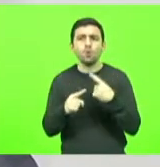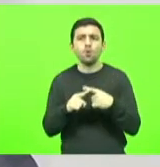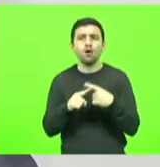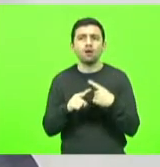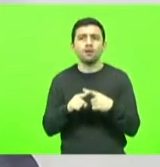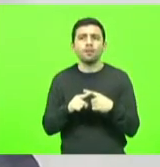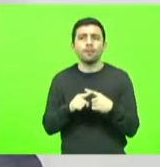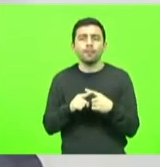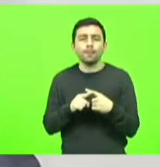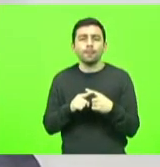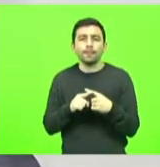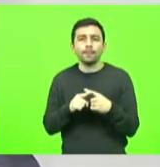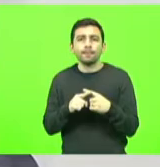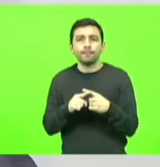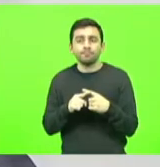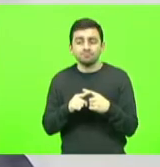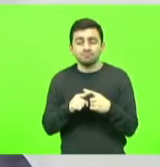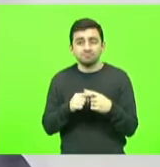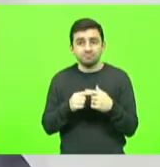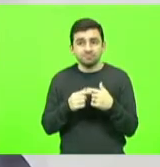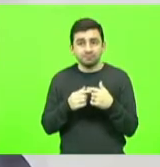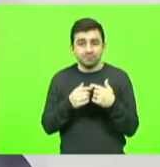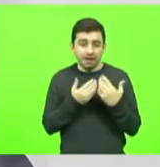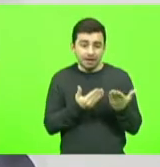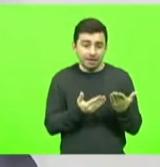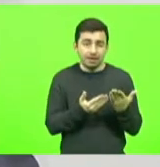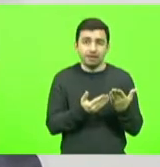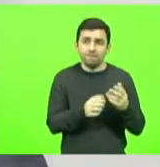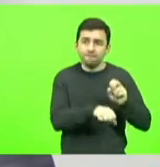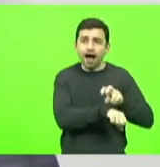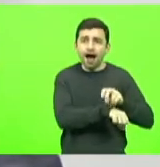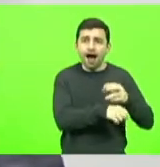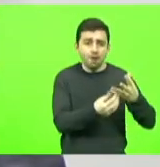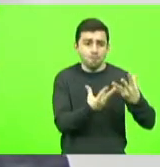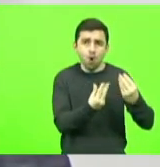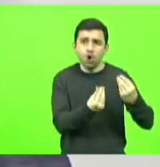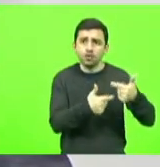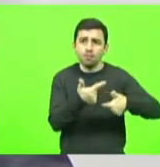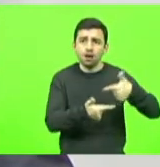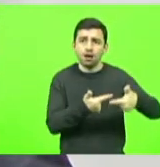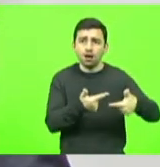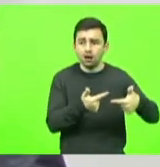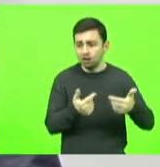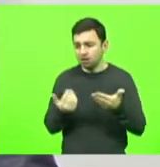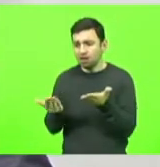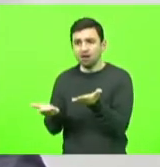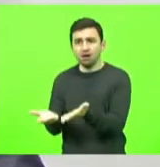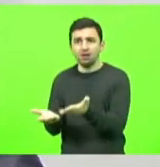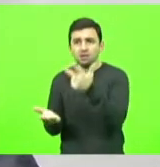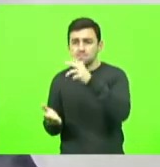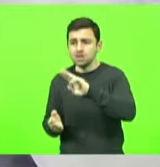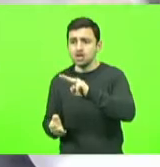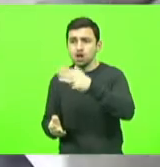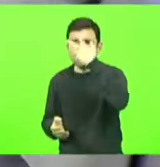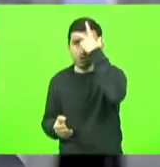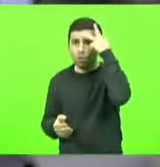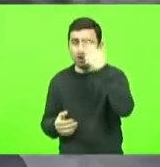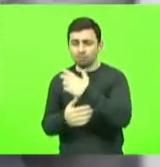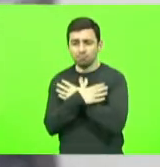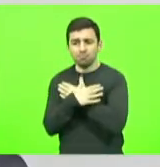a disponibilidade de vagas de trabalho e ao mesmo tempo milhões de desempregados.